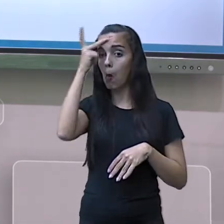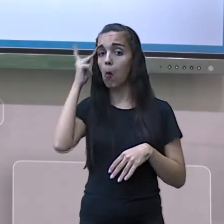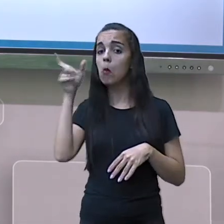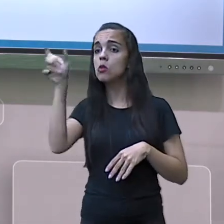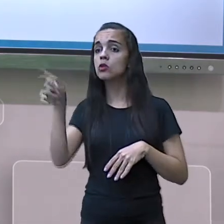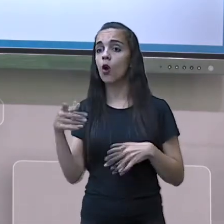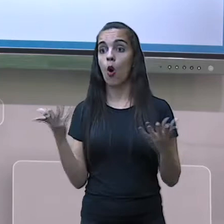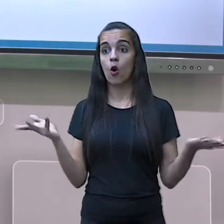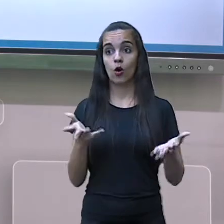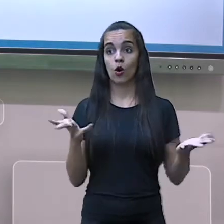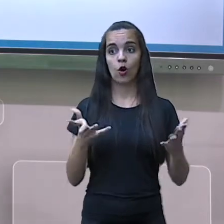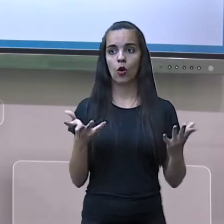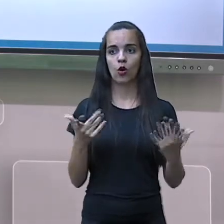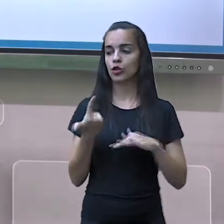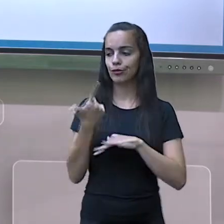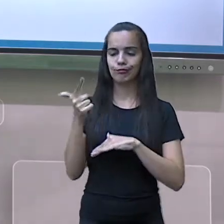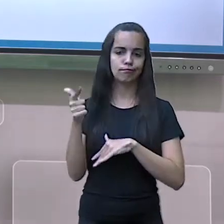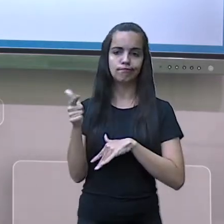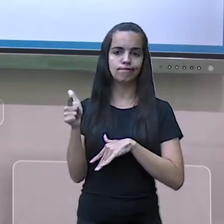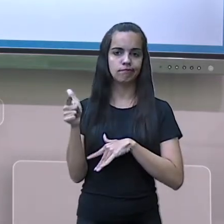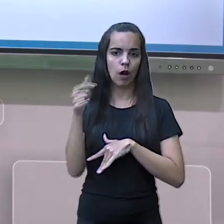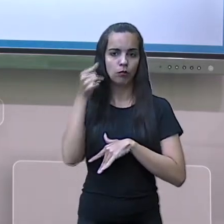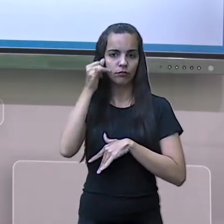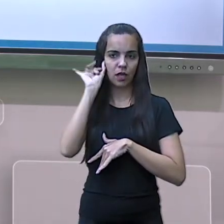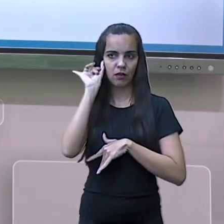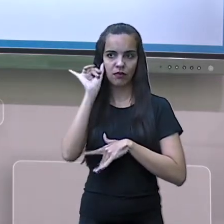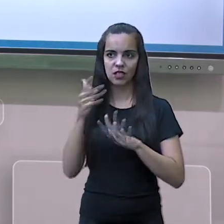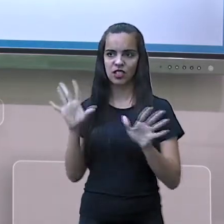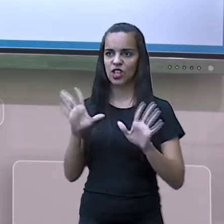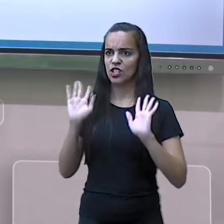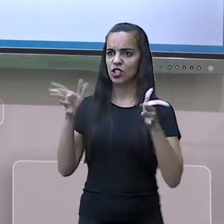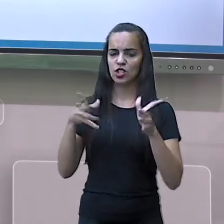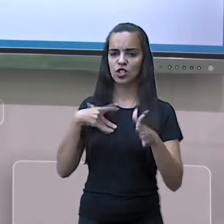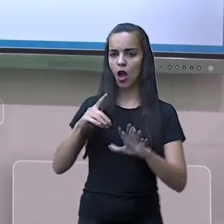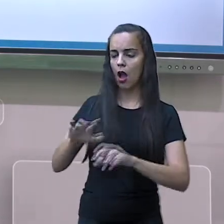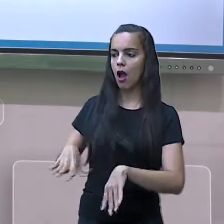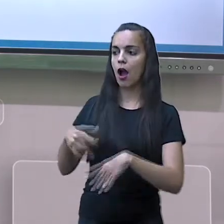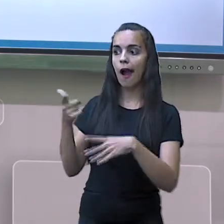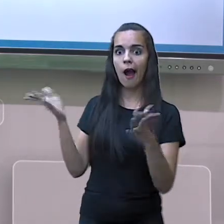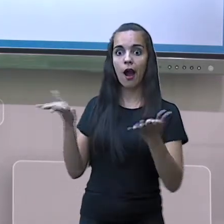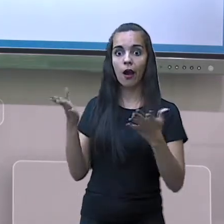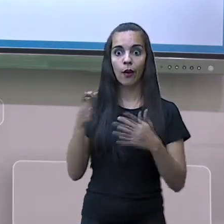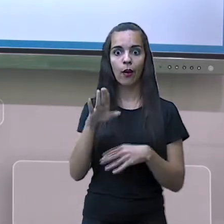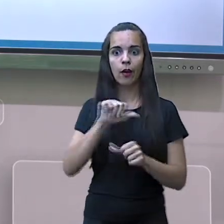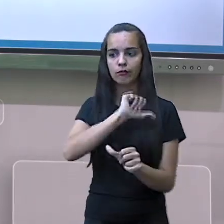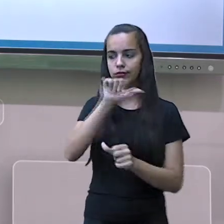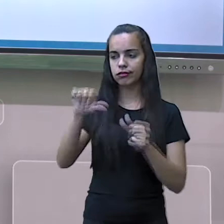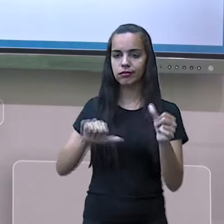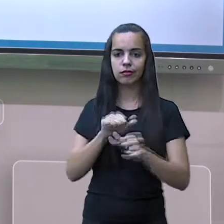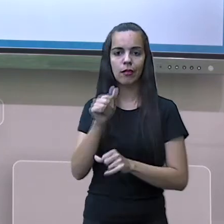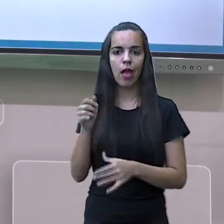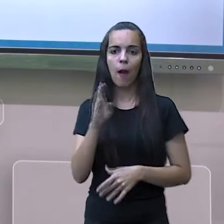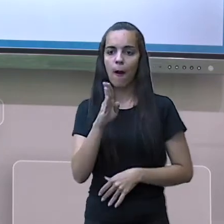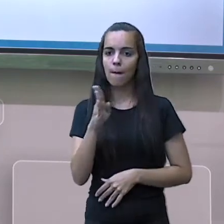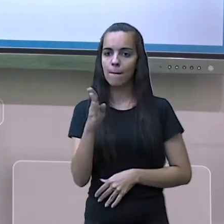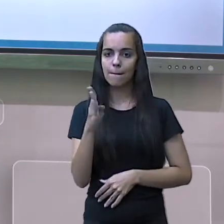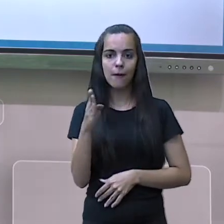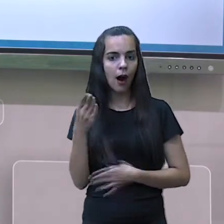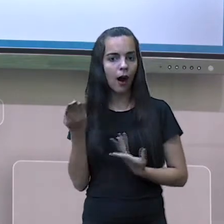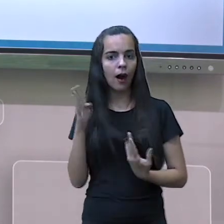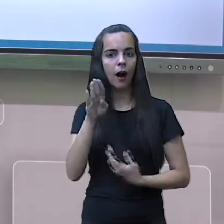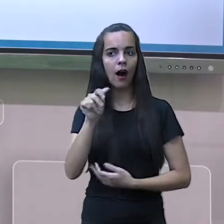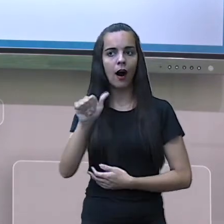Hoje, já foi loteado, já fez um bairro, já tem construções, ruas, asfalto,